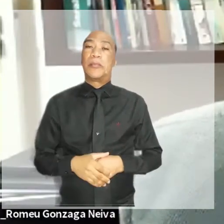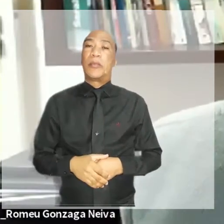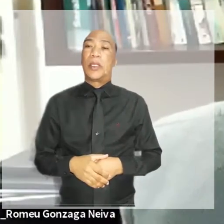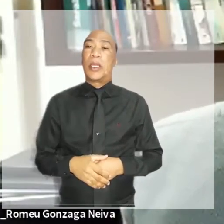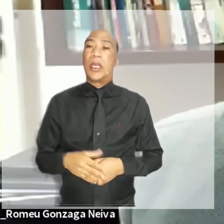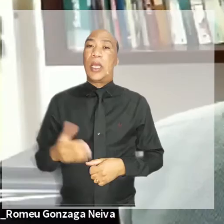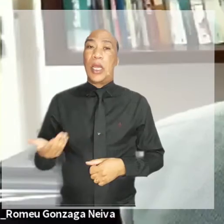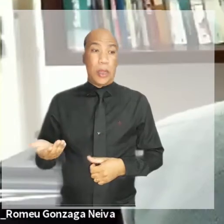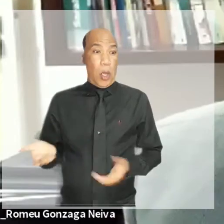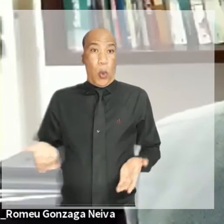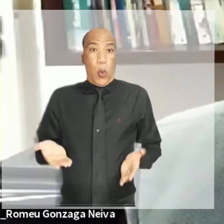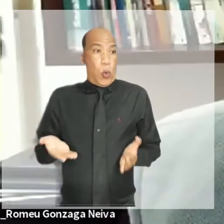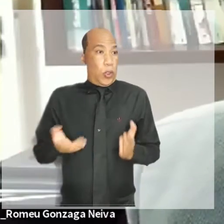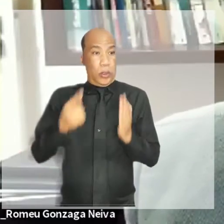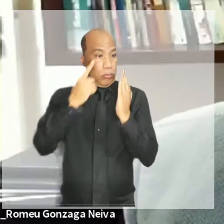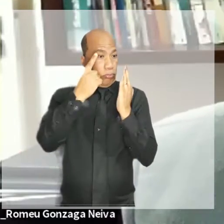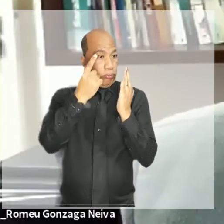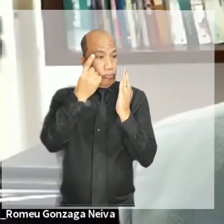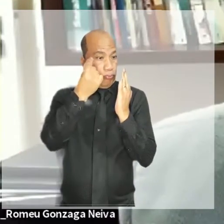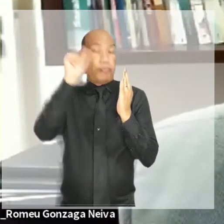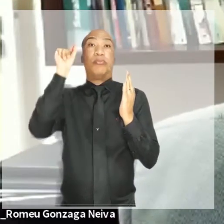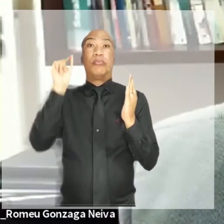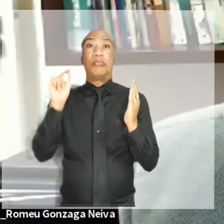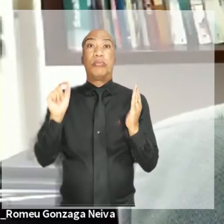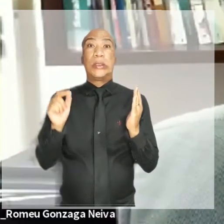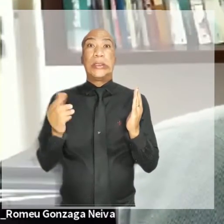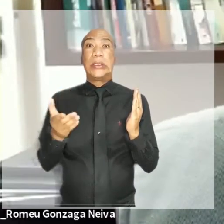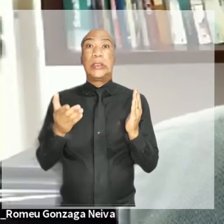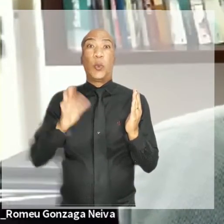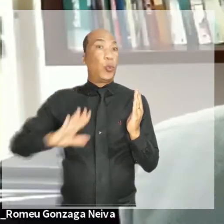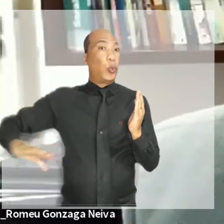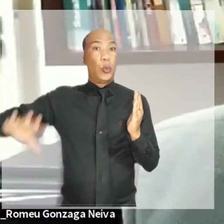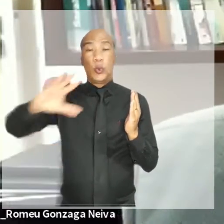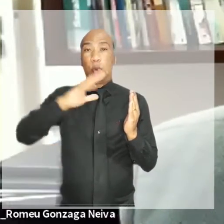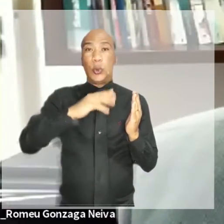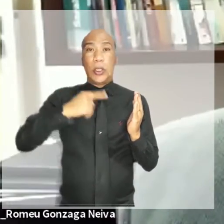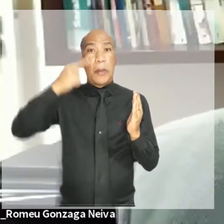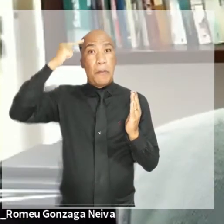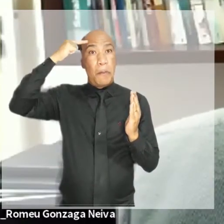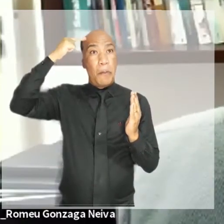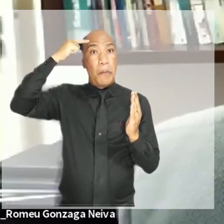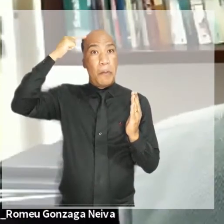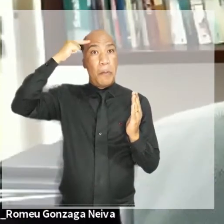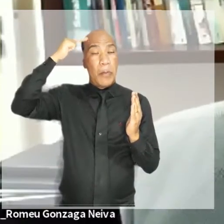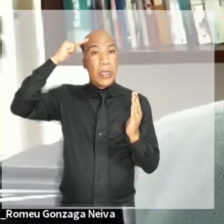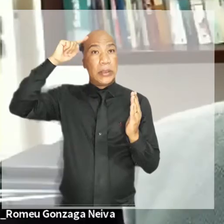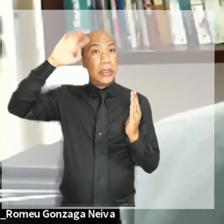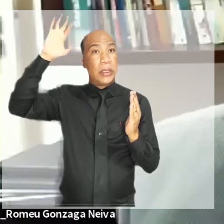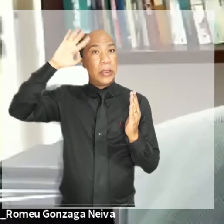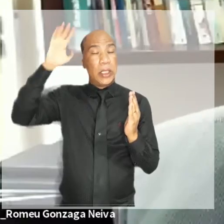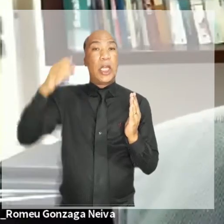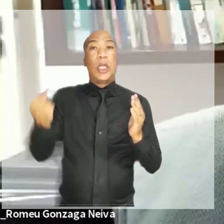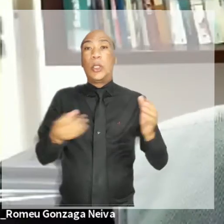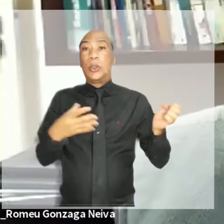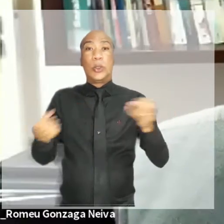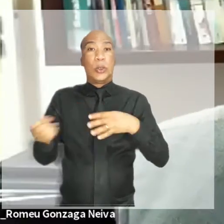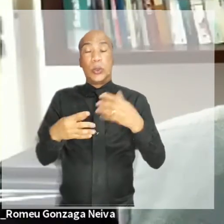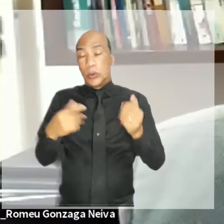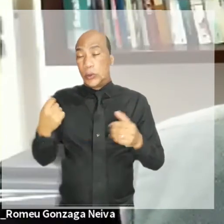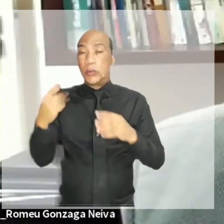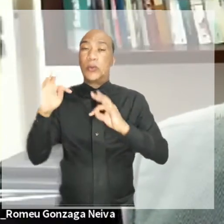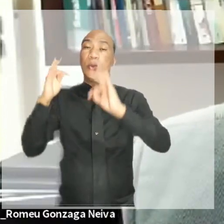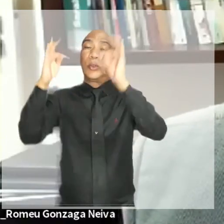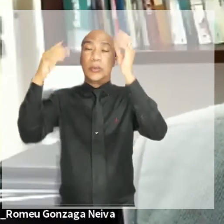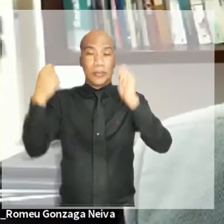dia, então, entrou para todos nós pensar sempre em inovação. Por isso que